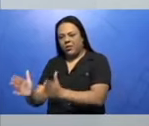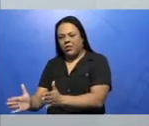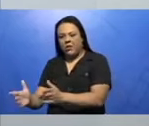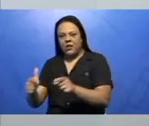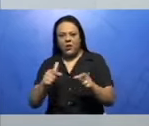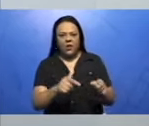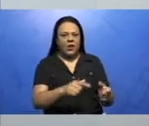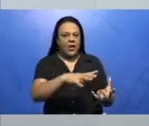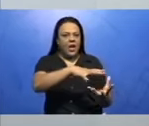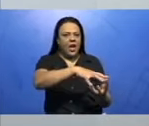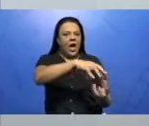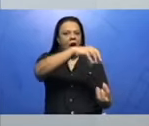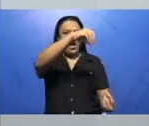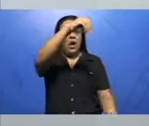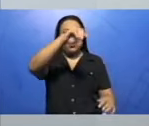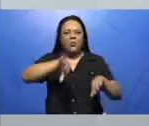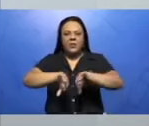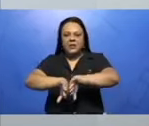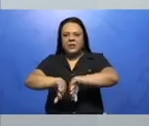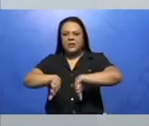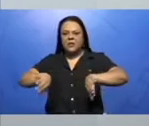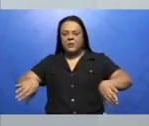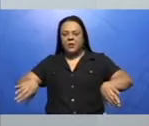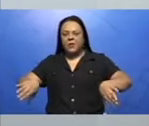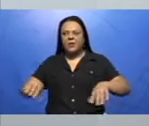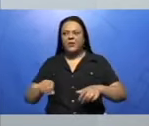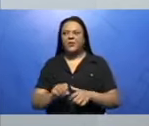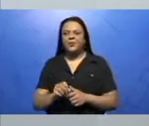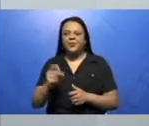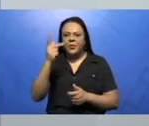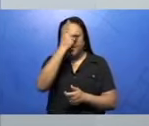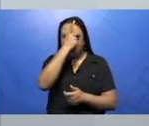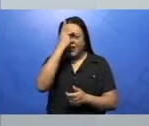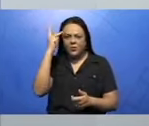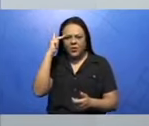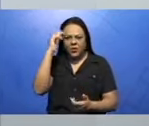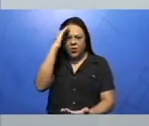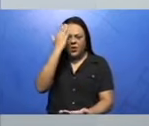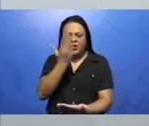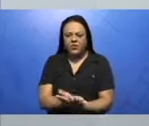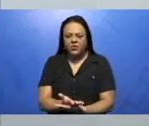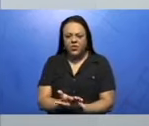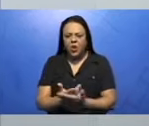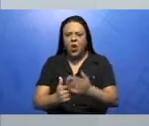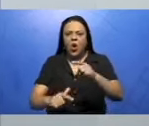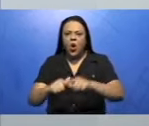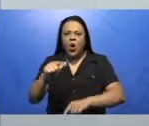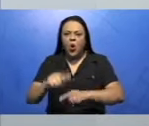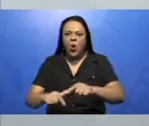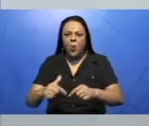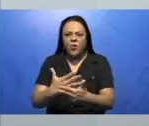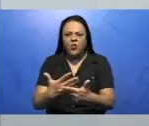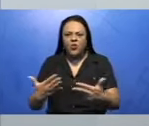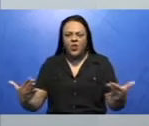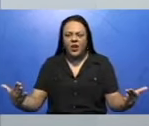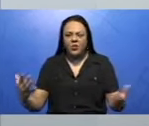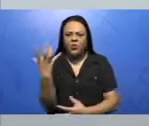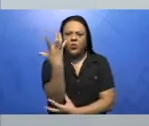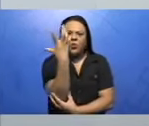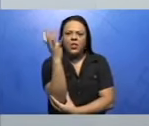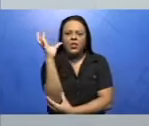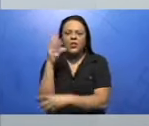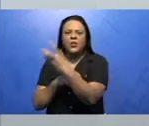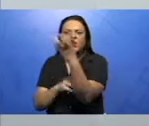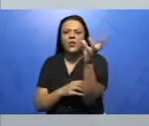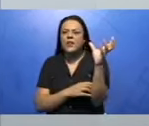se manifesta. Para seus seguidores, todos os objetos da natureza são seres vivos e sensíveis, que podem ser